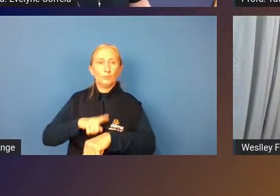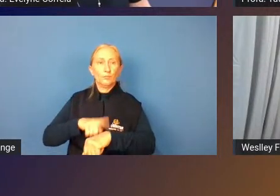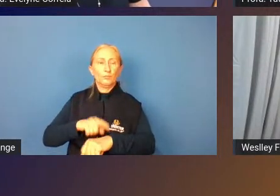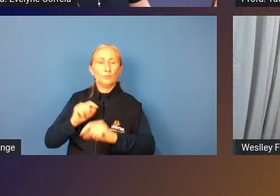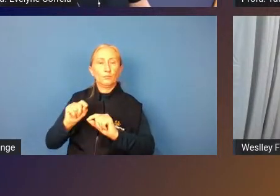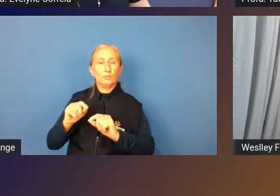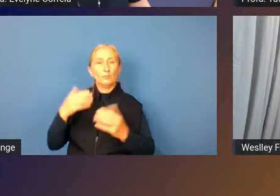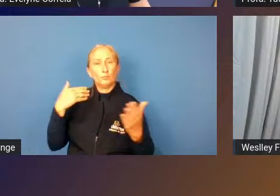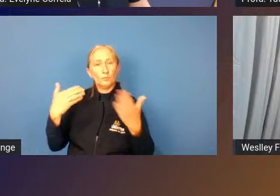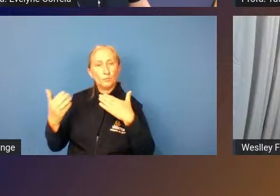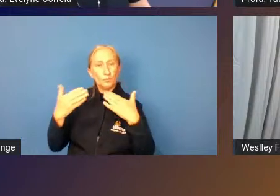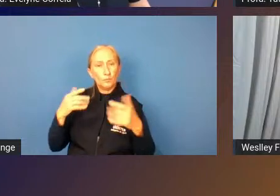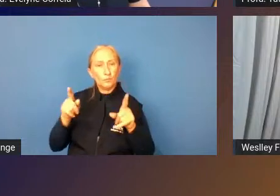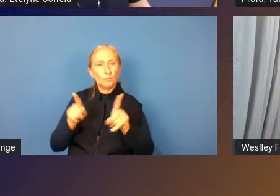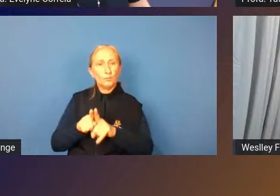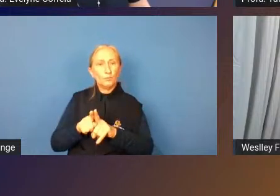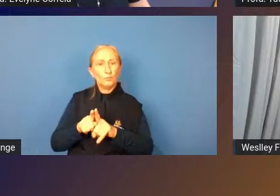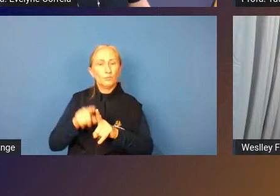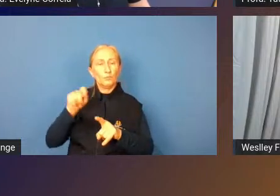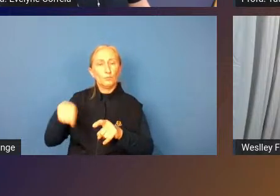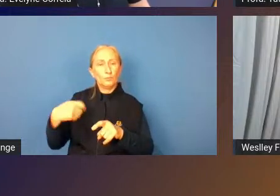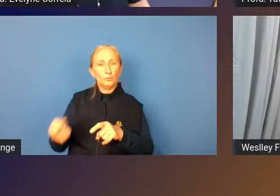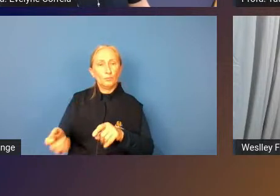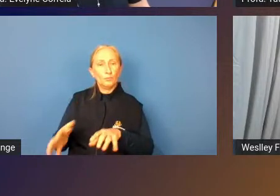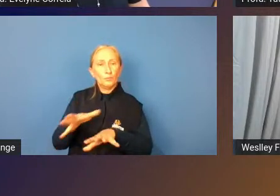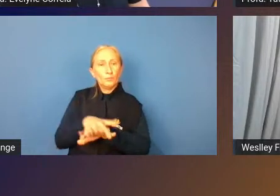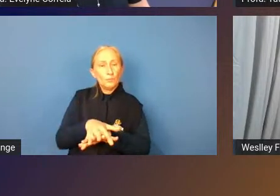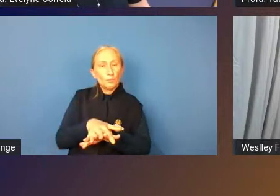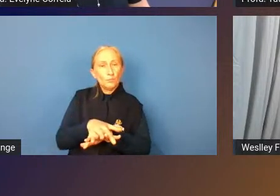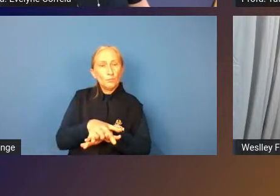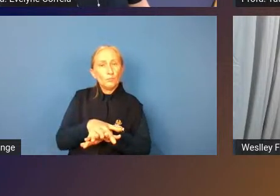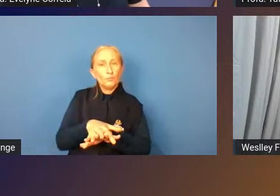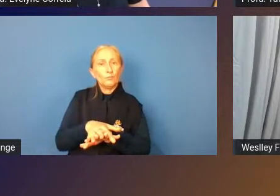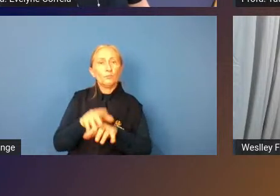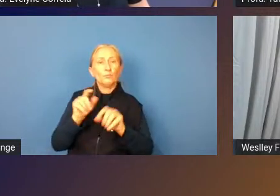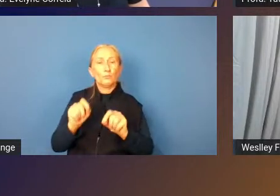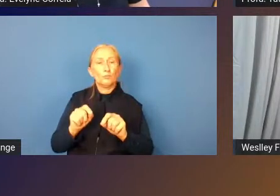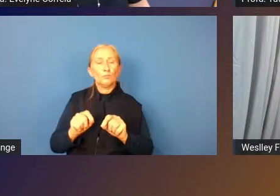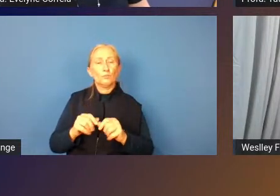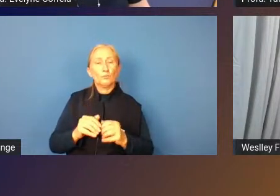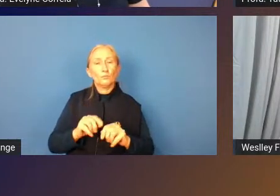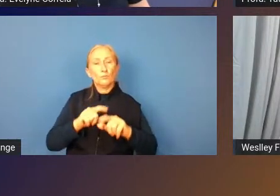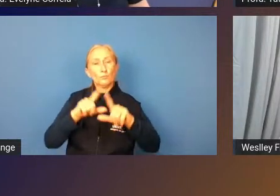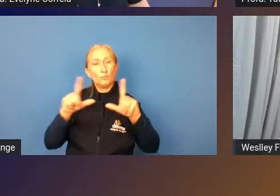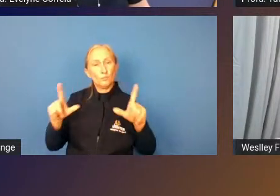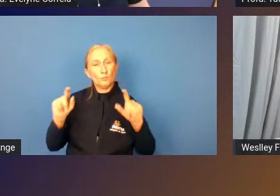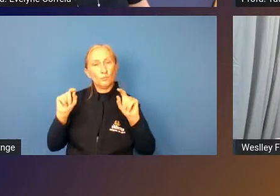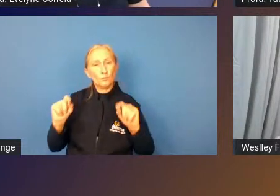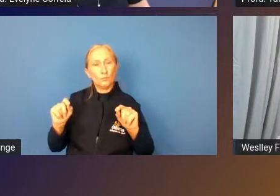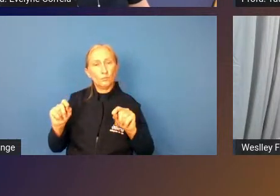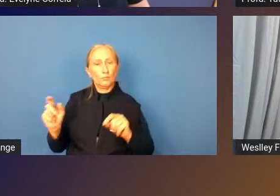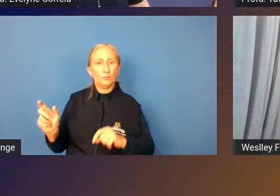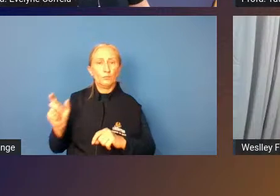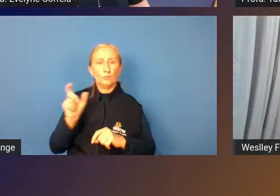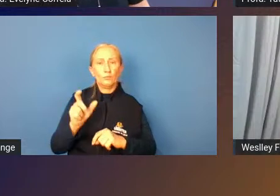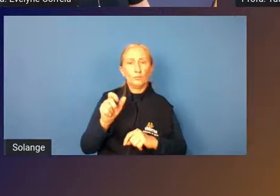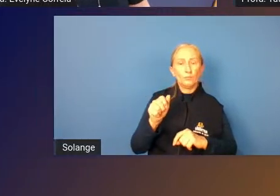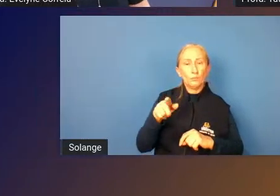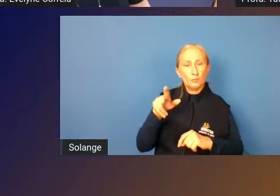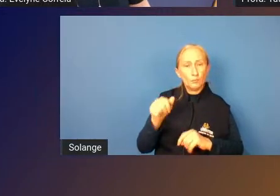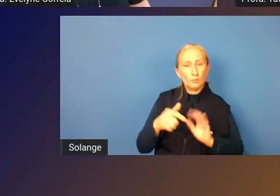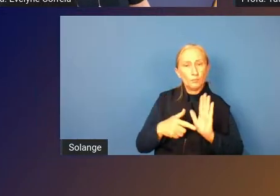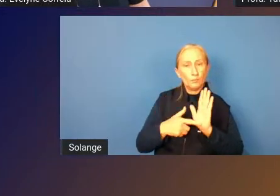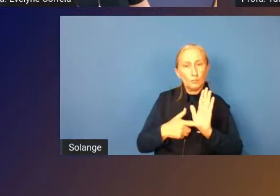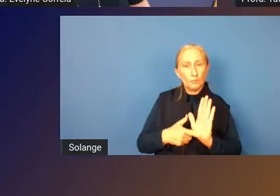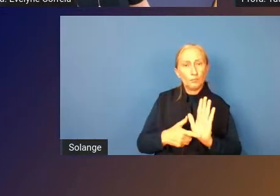debates que é sobre inclusão né então eu vou abrir a palavra da Ana para apresentação